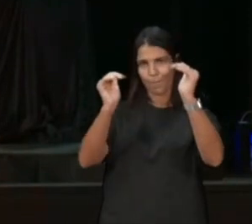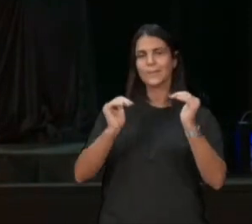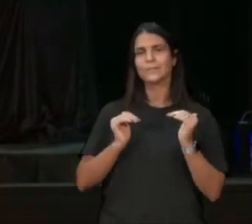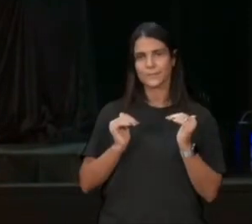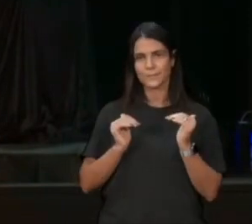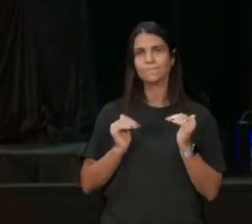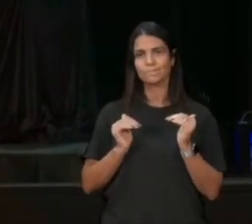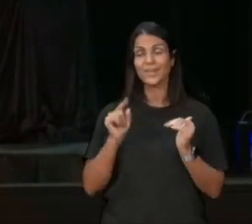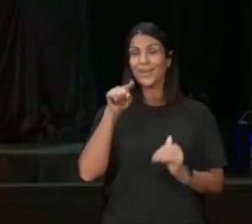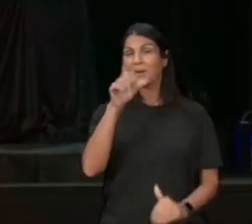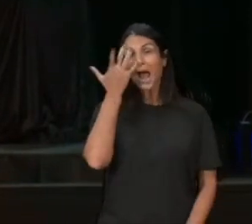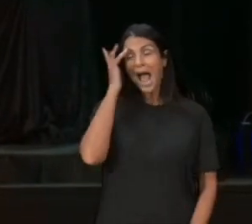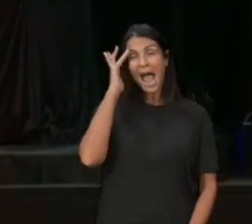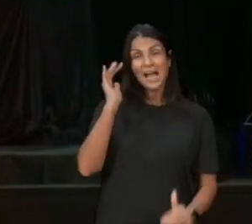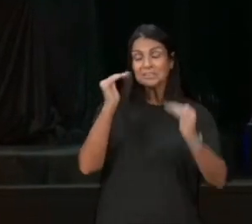acha, que isso é ser inferior,